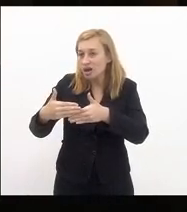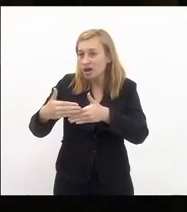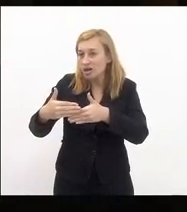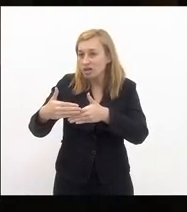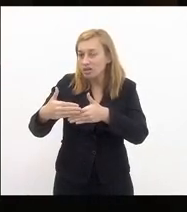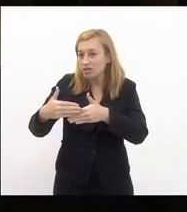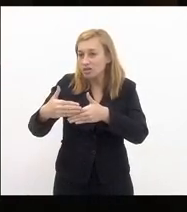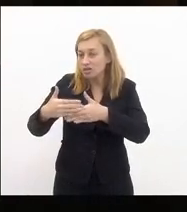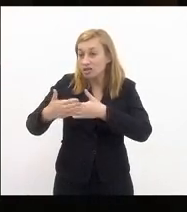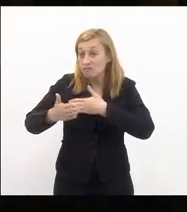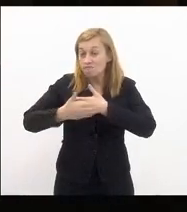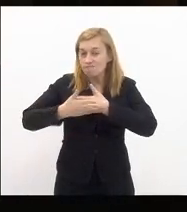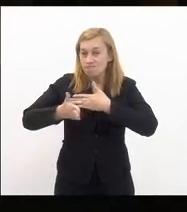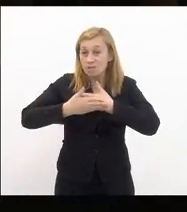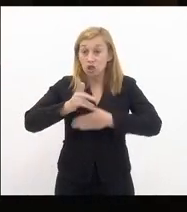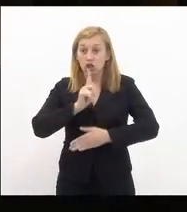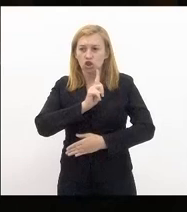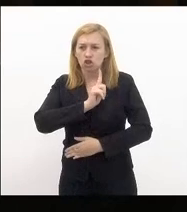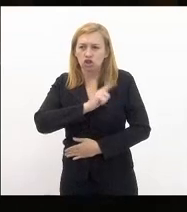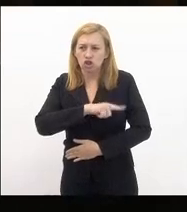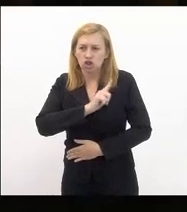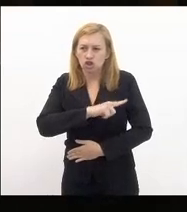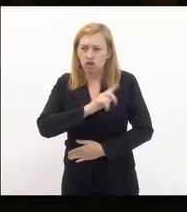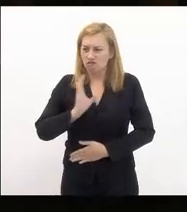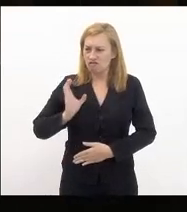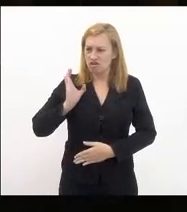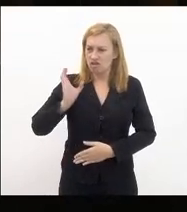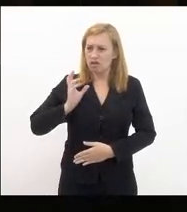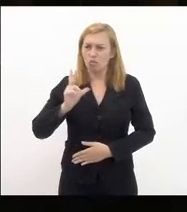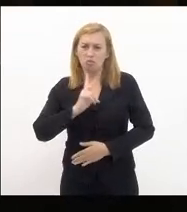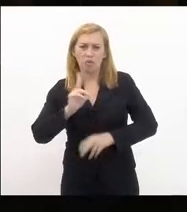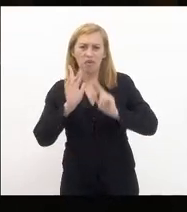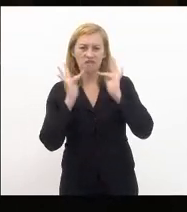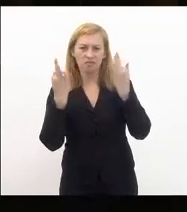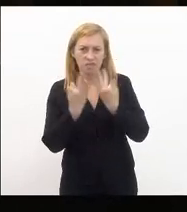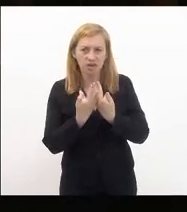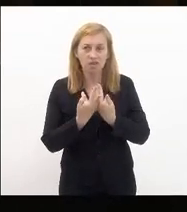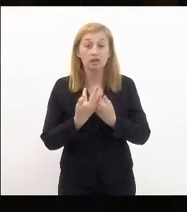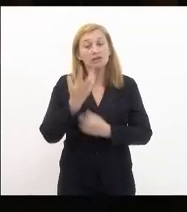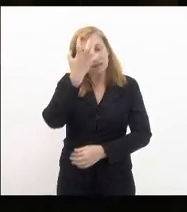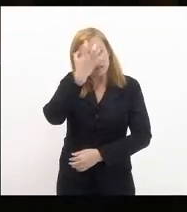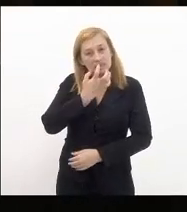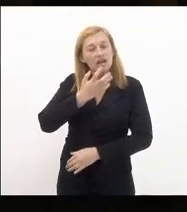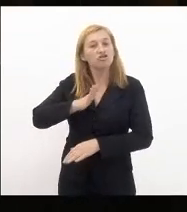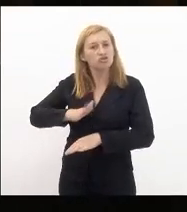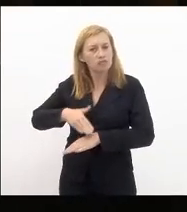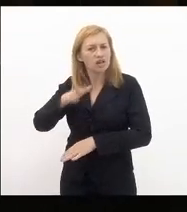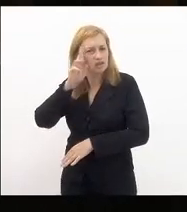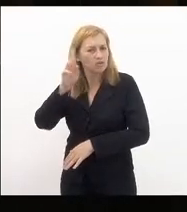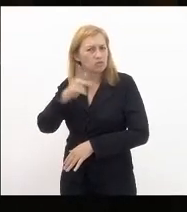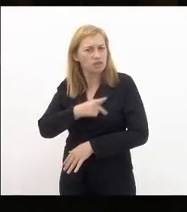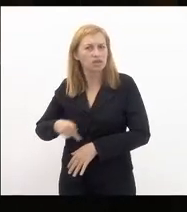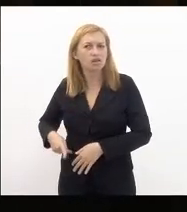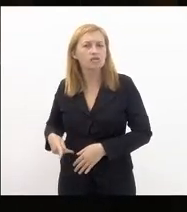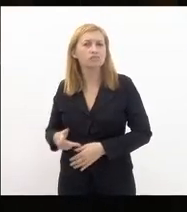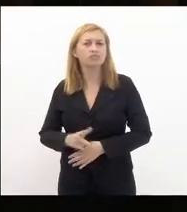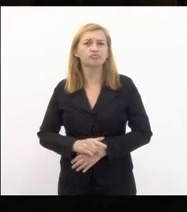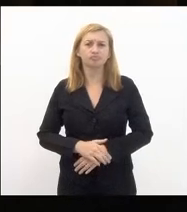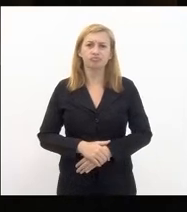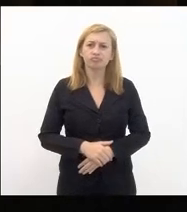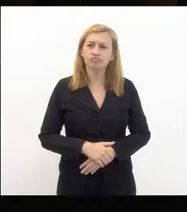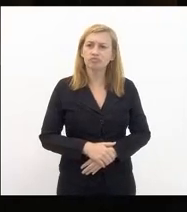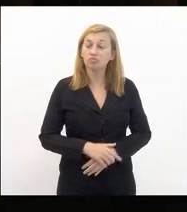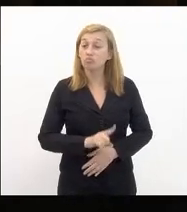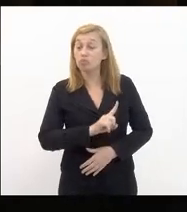autogestão e de enriquecimento de sua própria família isso é sério demais senhora presidenta não